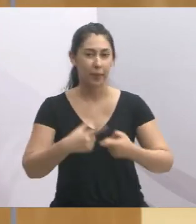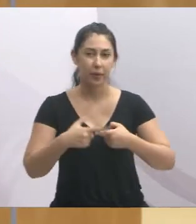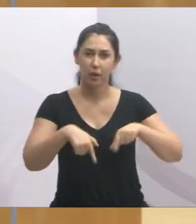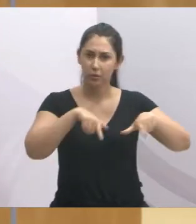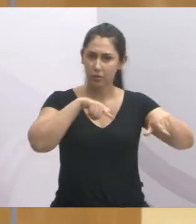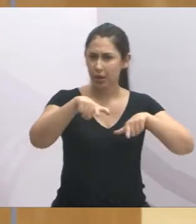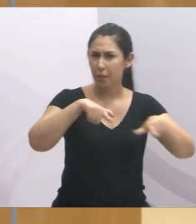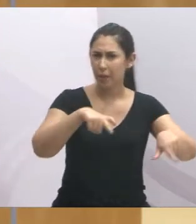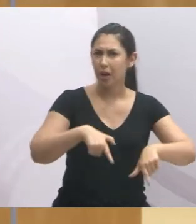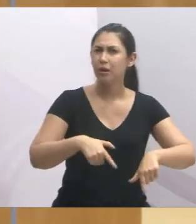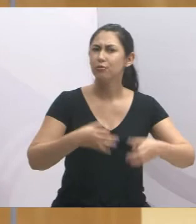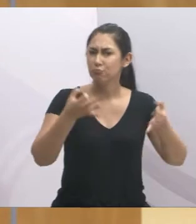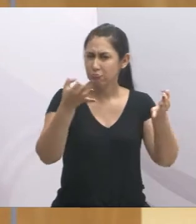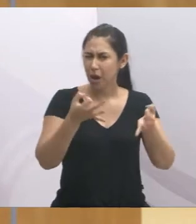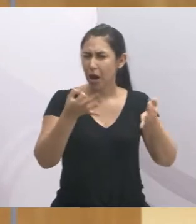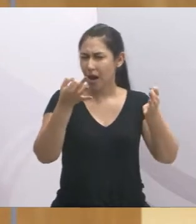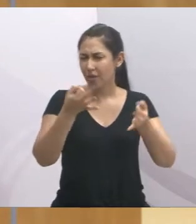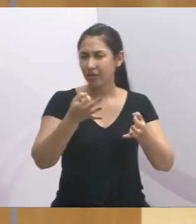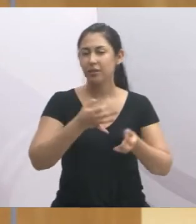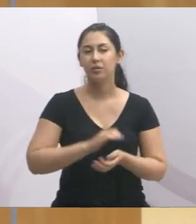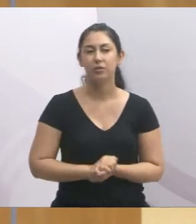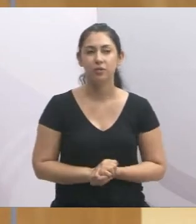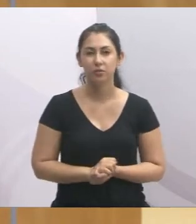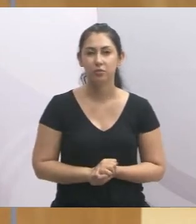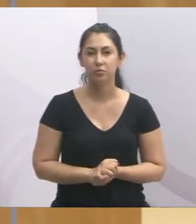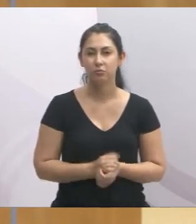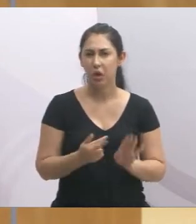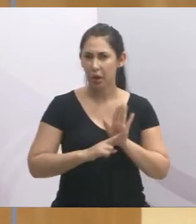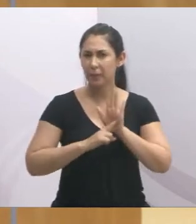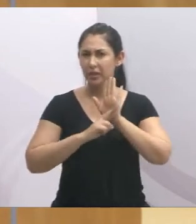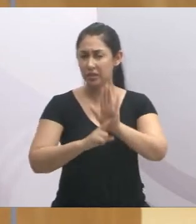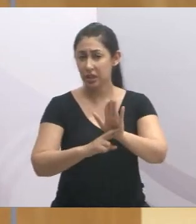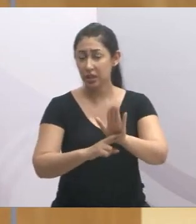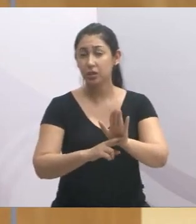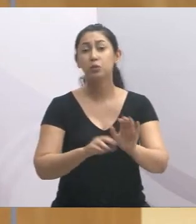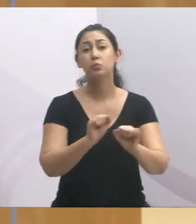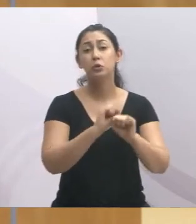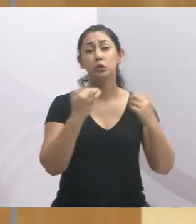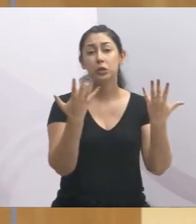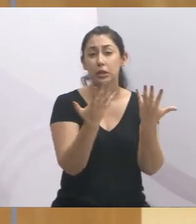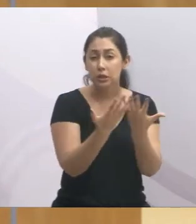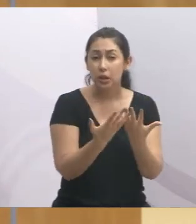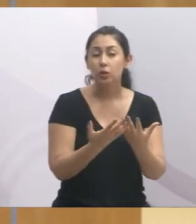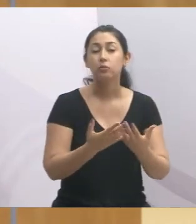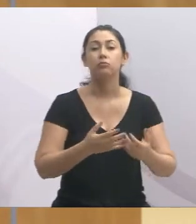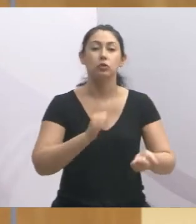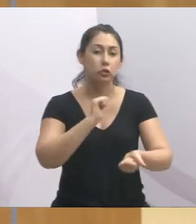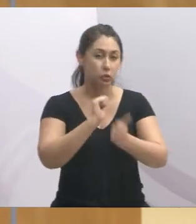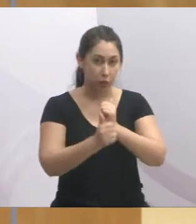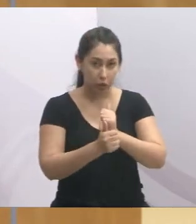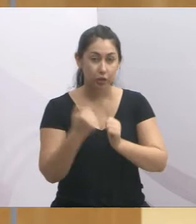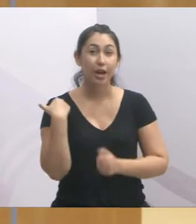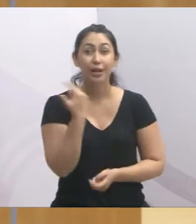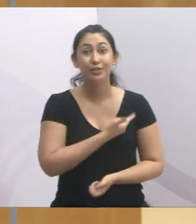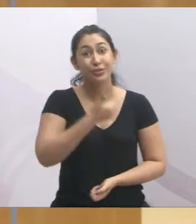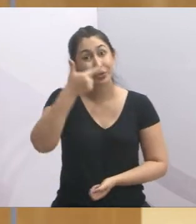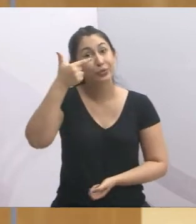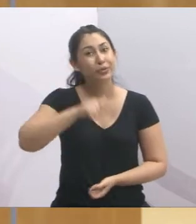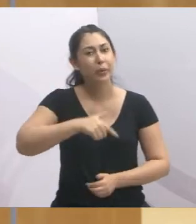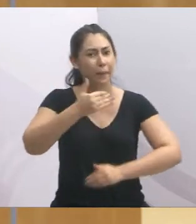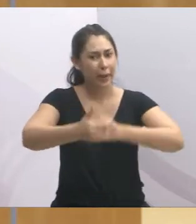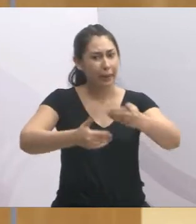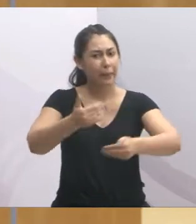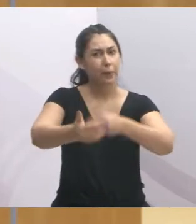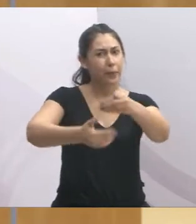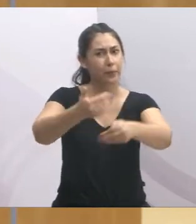trabalho que foi feito aí à frente da Associação de Esporte e dizer que nesse mandato a gente conseguiu avançar muito.